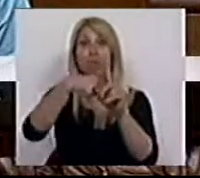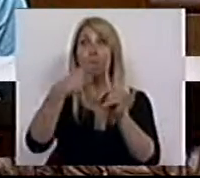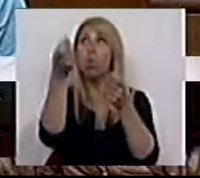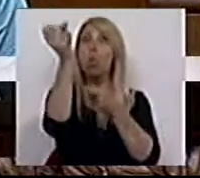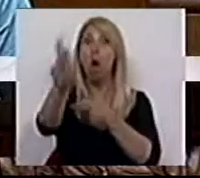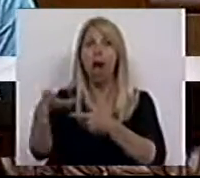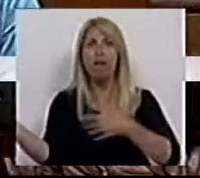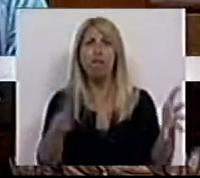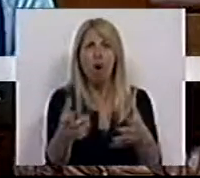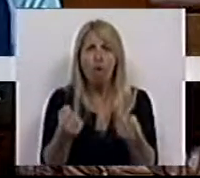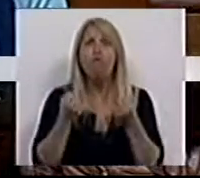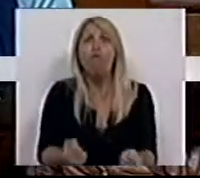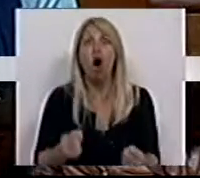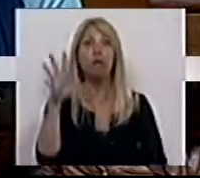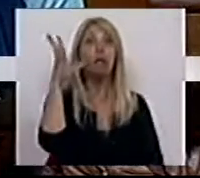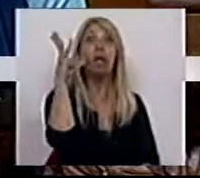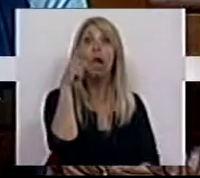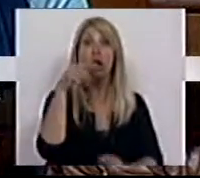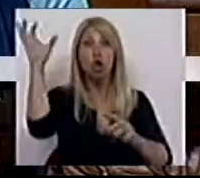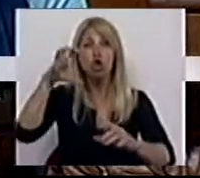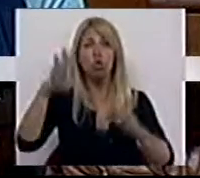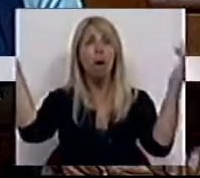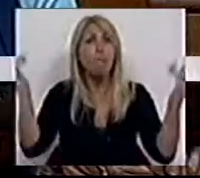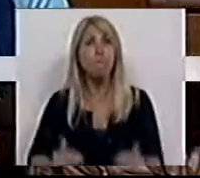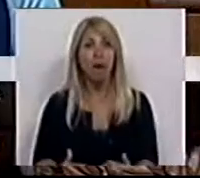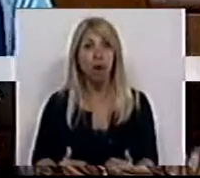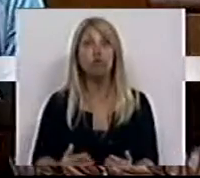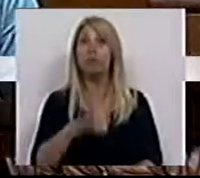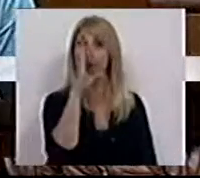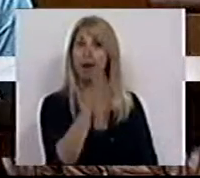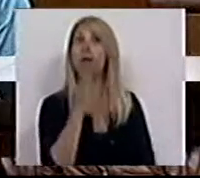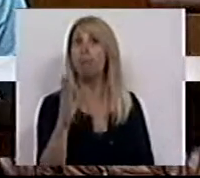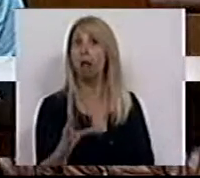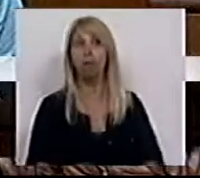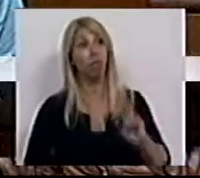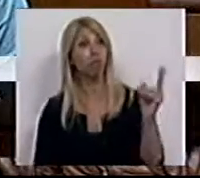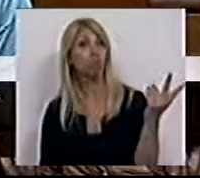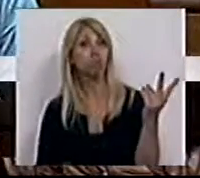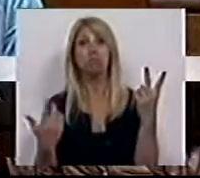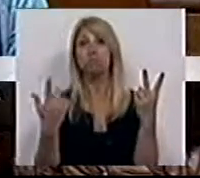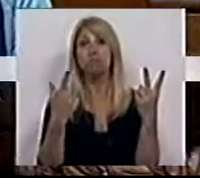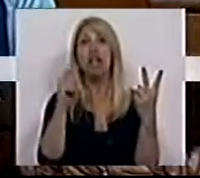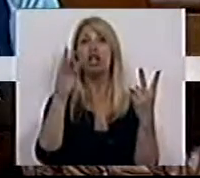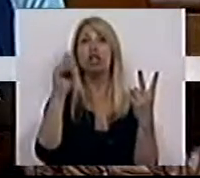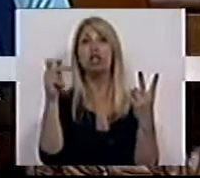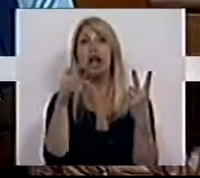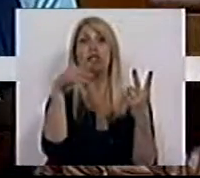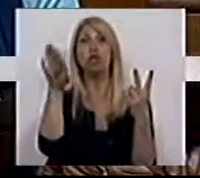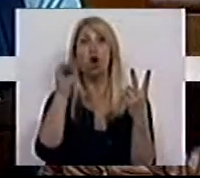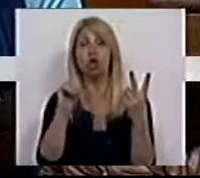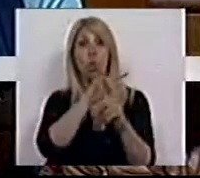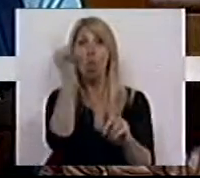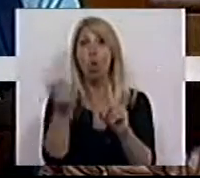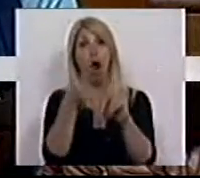quentes e menos chuva. Na prática passaremos a ter duas estações do ano. Estamos perante uma